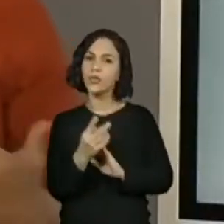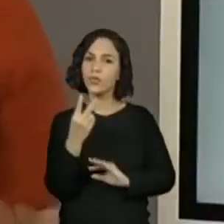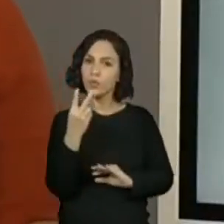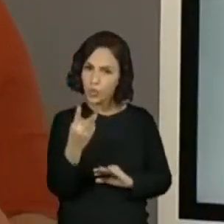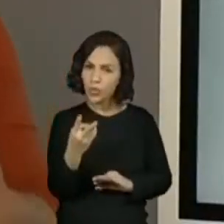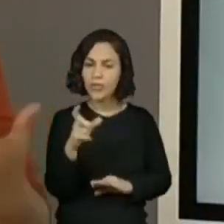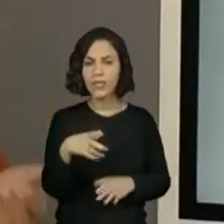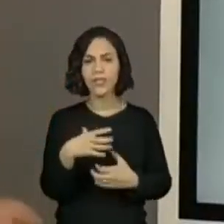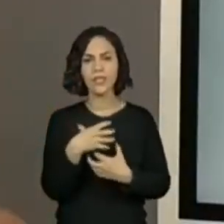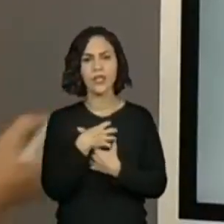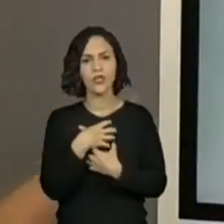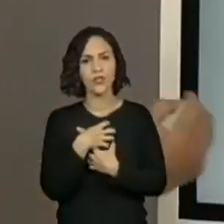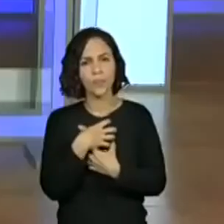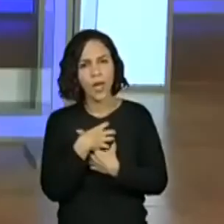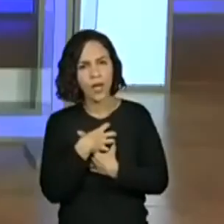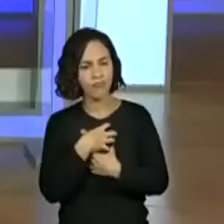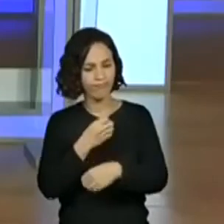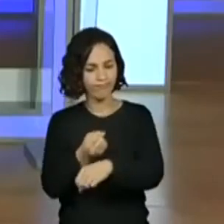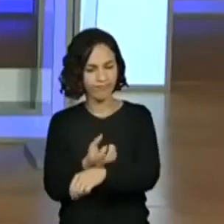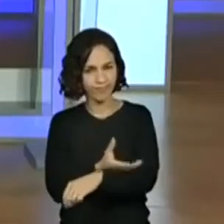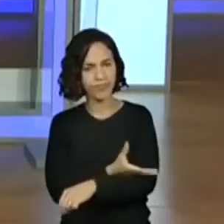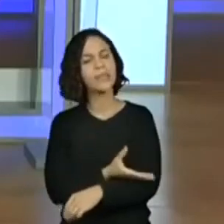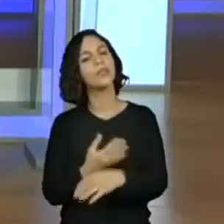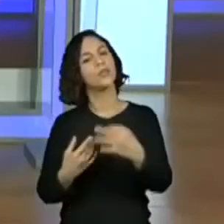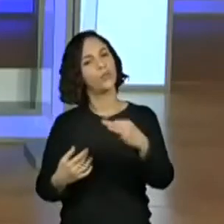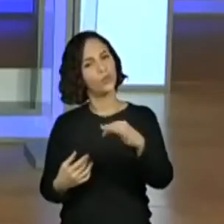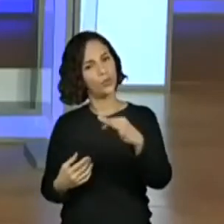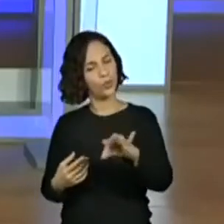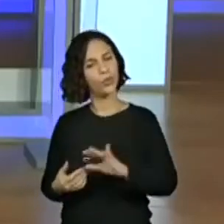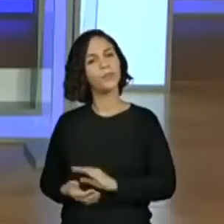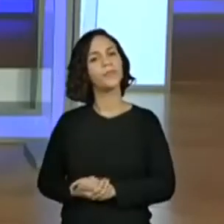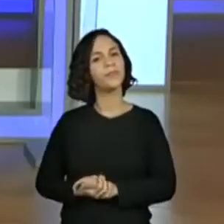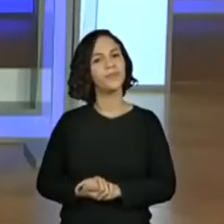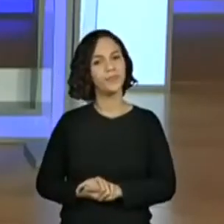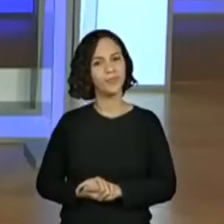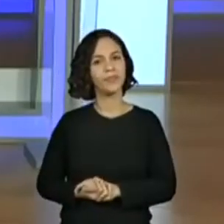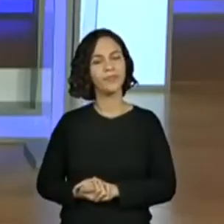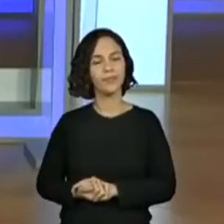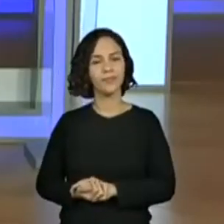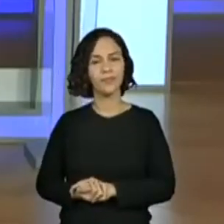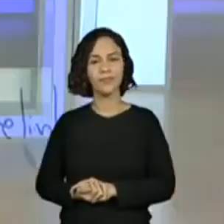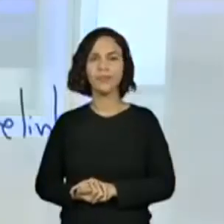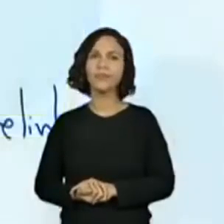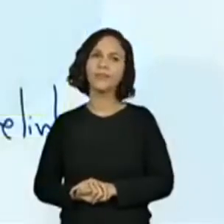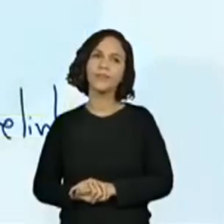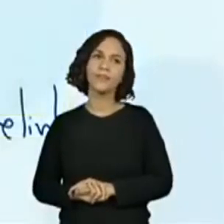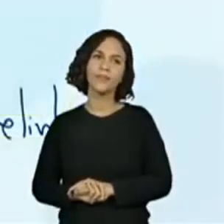sentimentos, emoções. Despertar emoções, sentimentos.